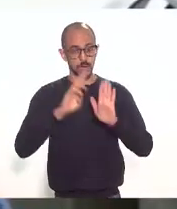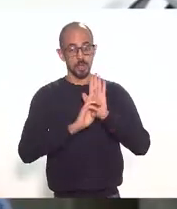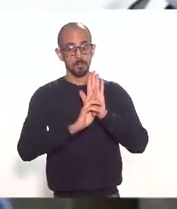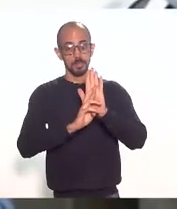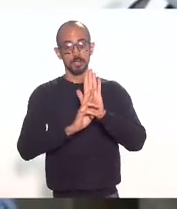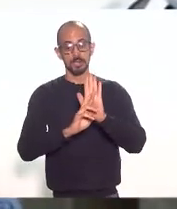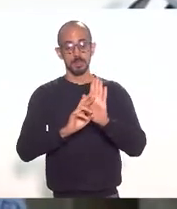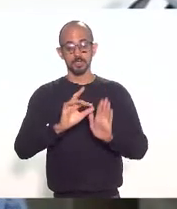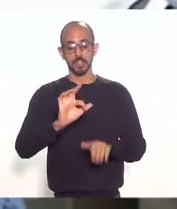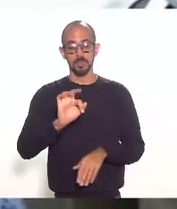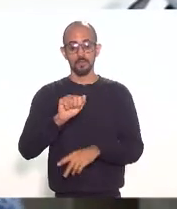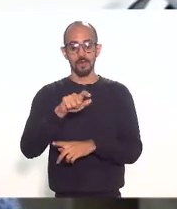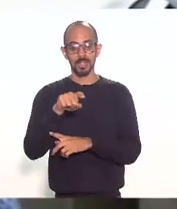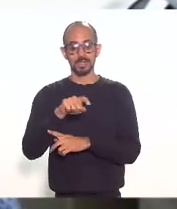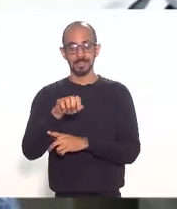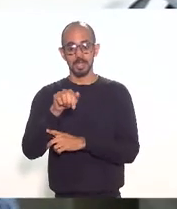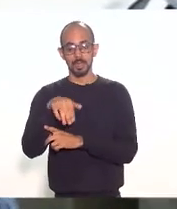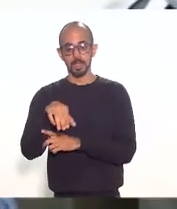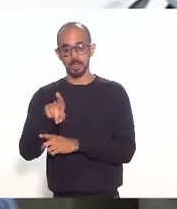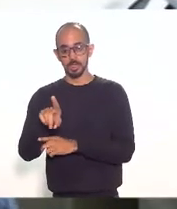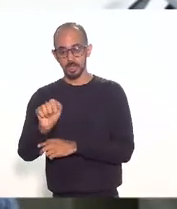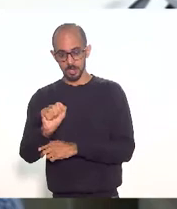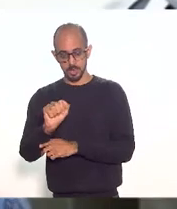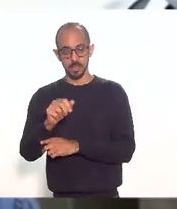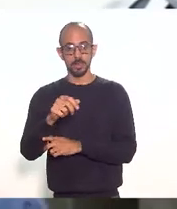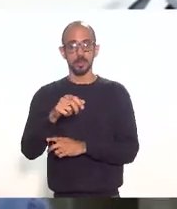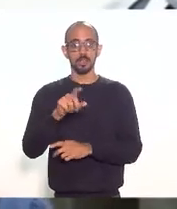advogada Priscila Sacalei.